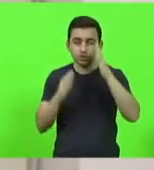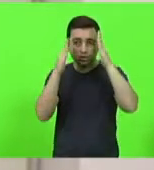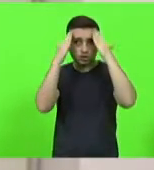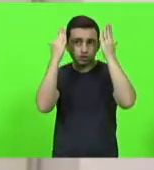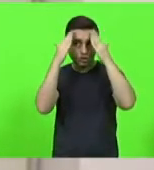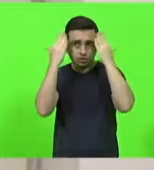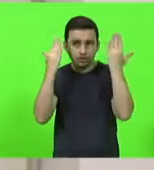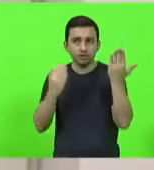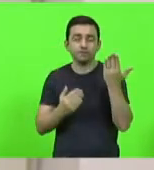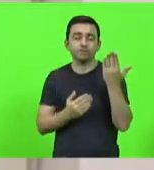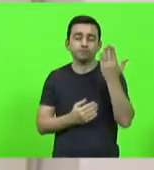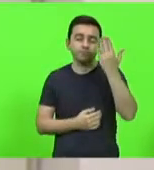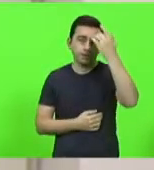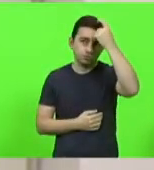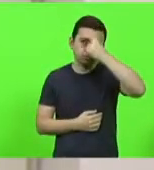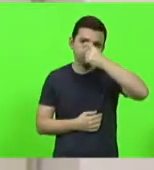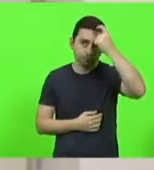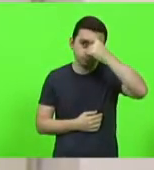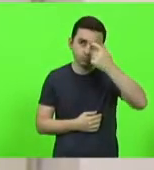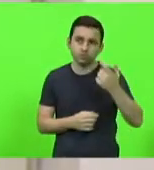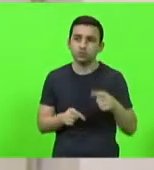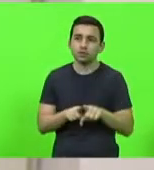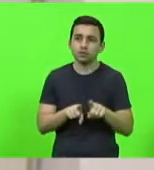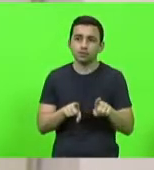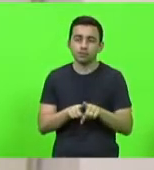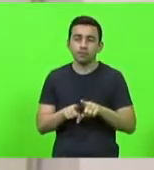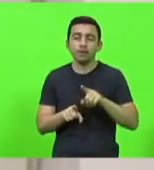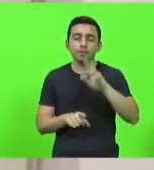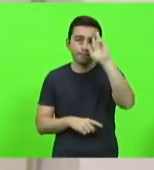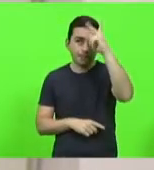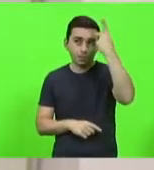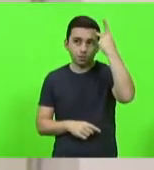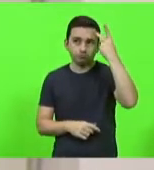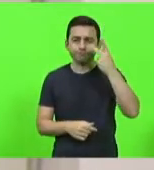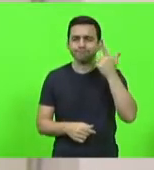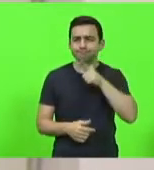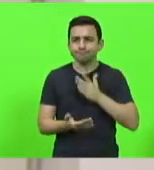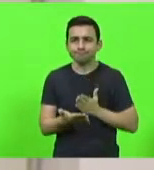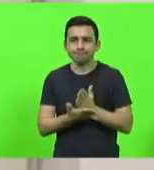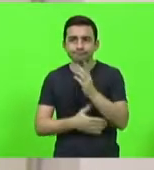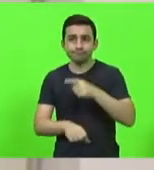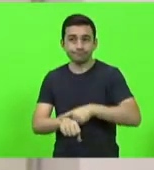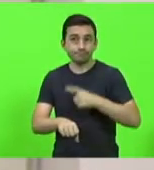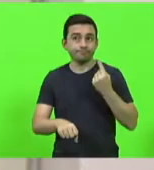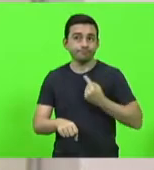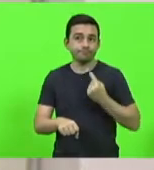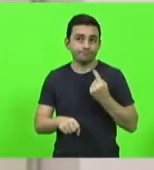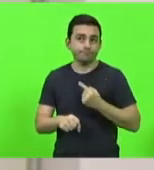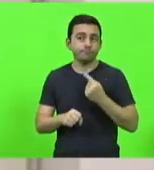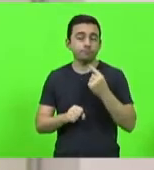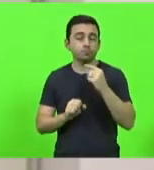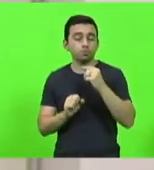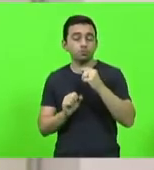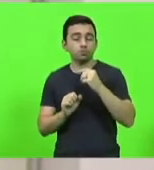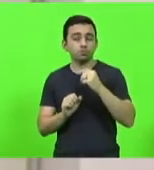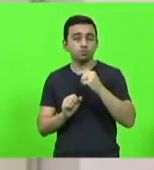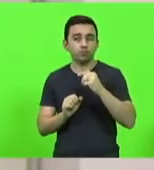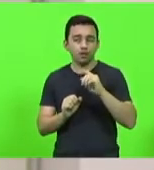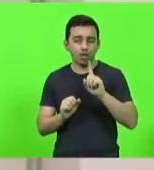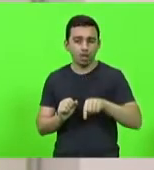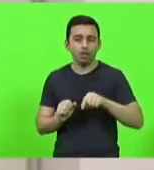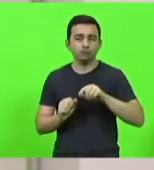Maurício Scudlark, João Amin e a senhora deputada Paulinha, foi aprovado em primeiro turno pelo processo nominal o projeto de lei